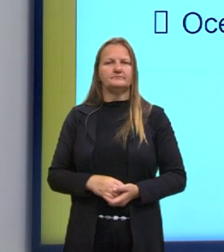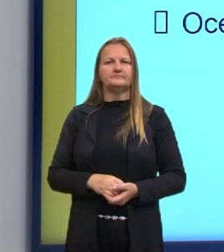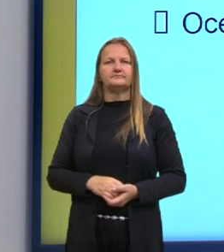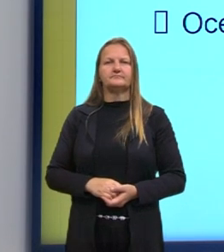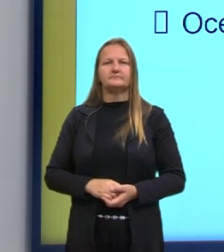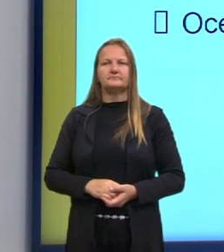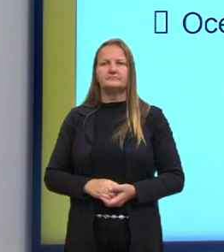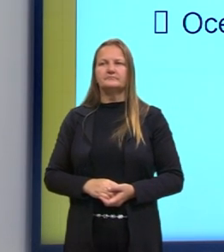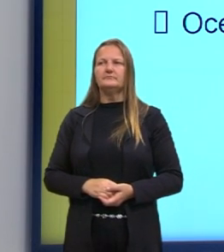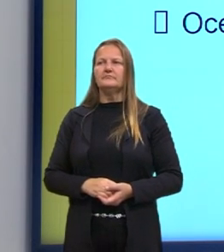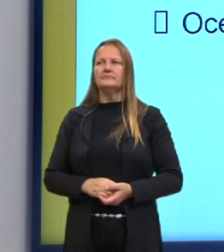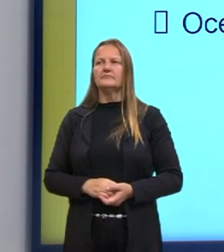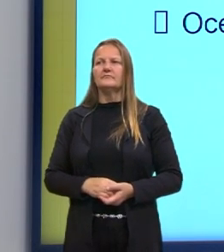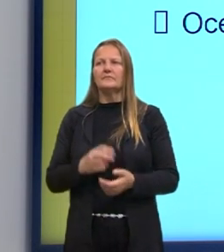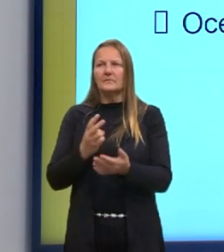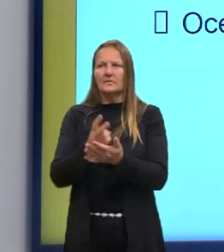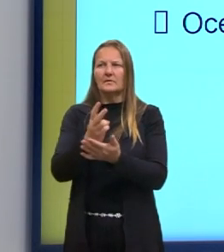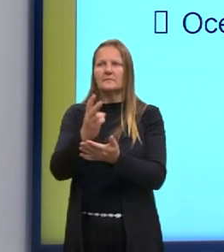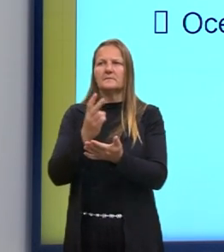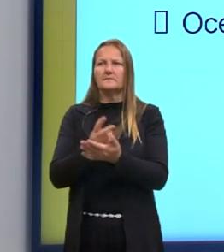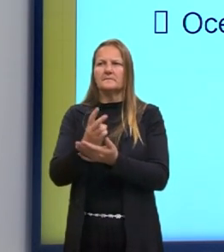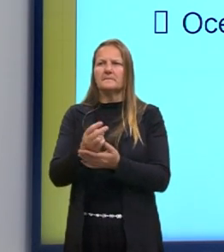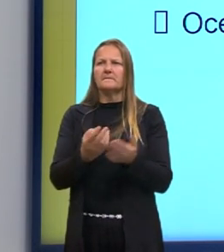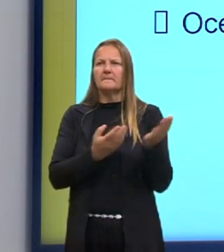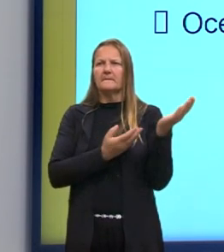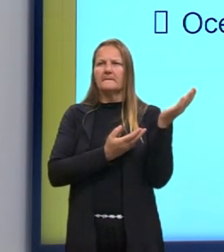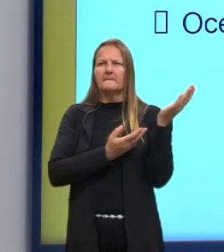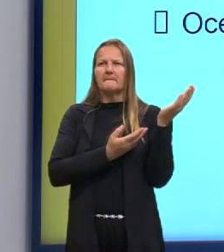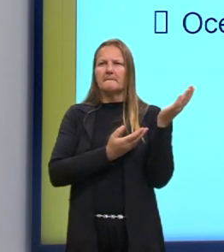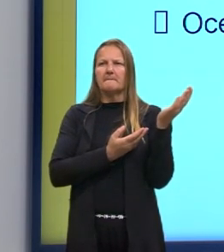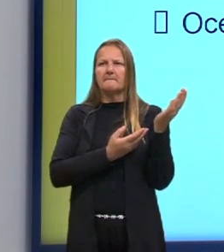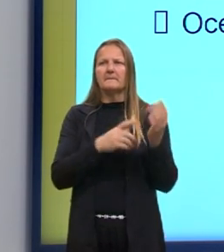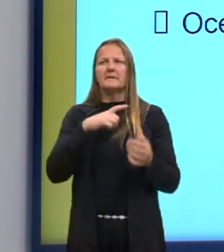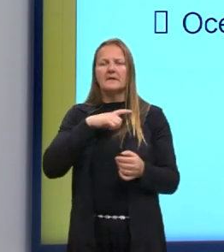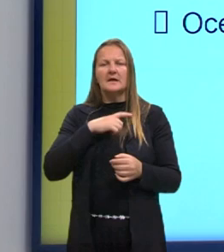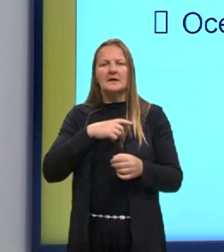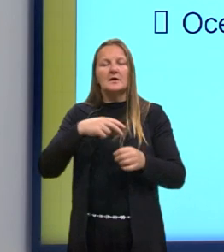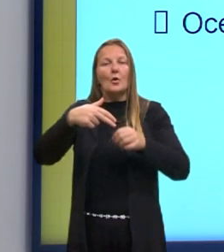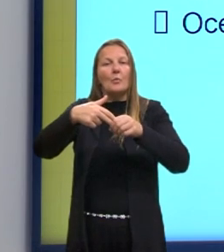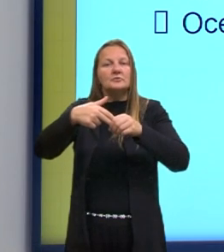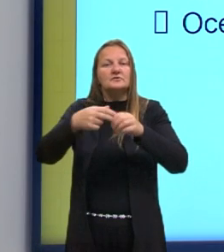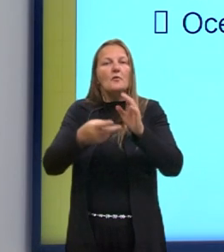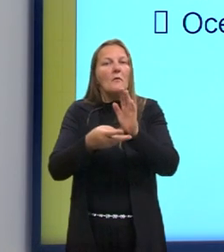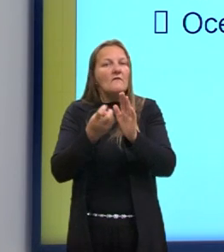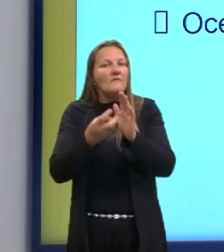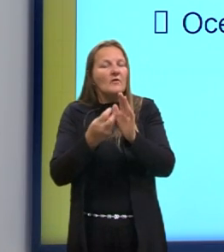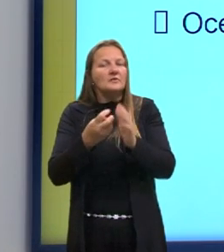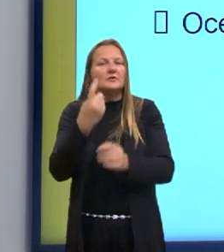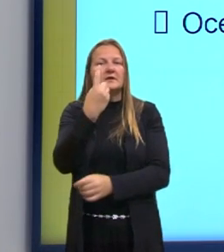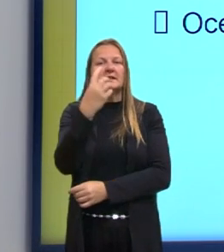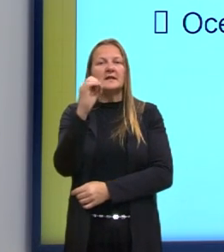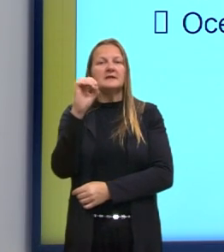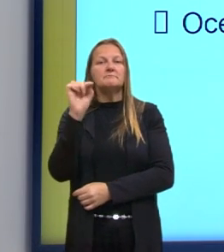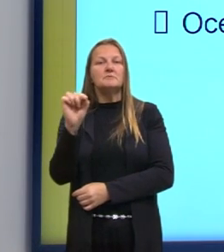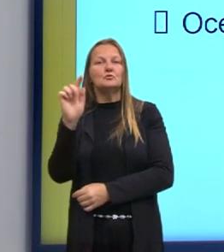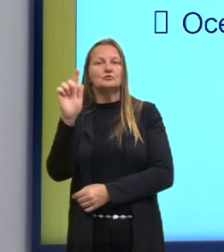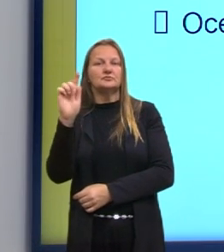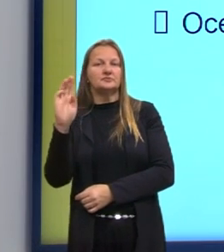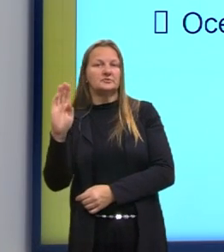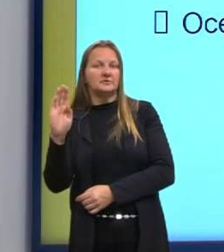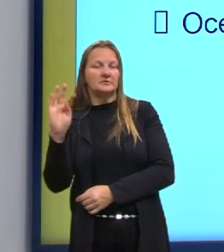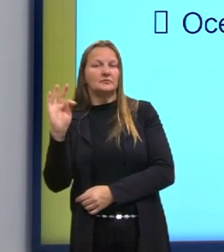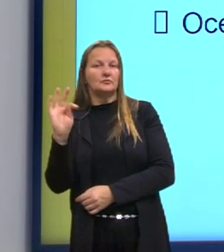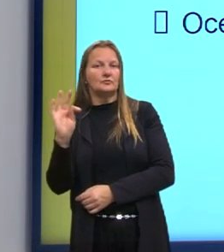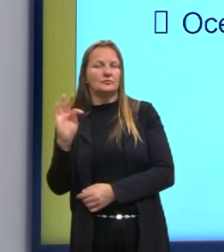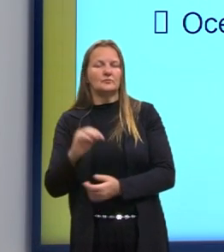Então, continuando, né? Em combustíveis fósseis, tem 10 mil gigatoneladas de